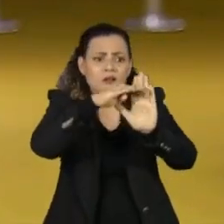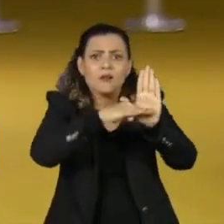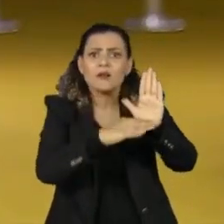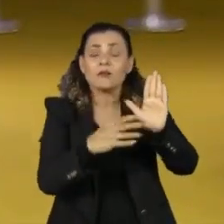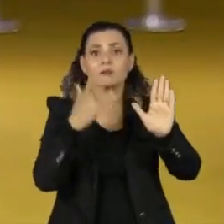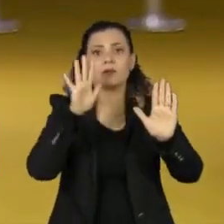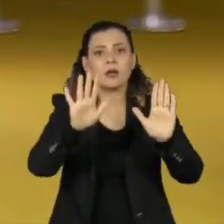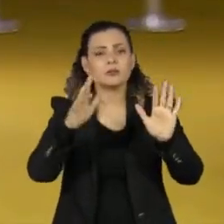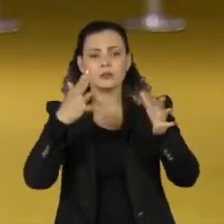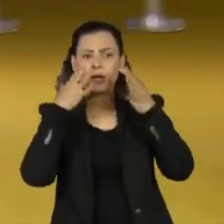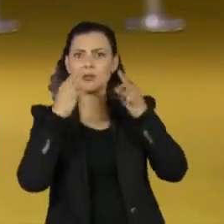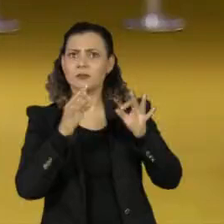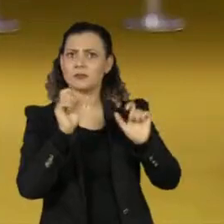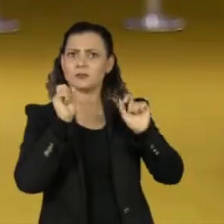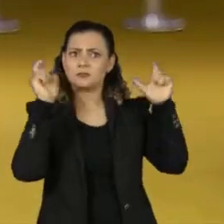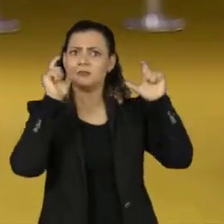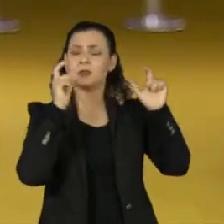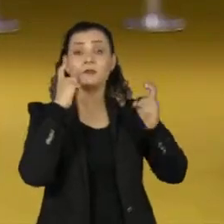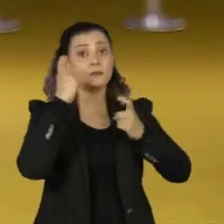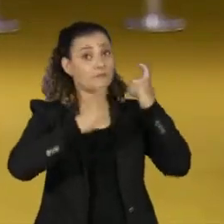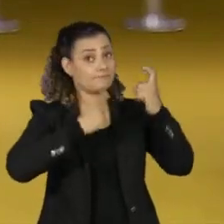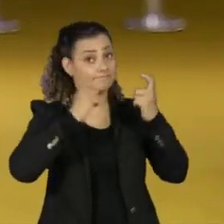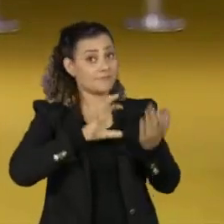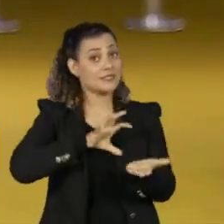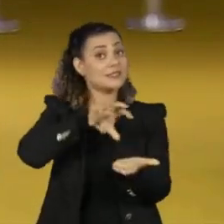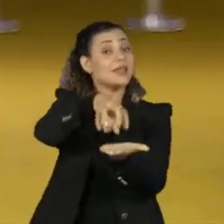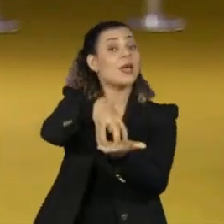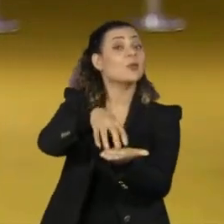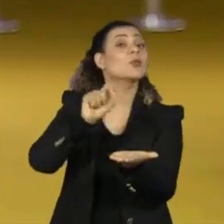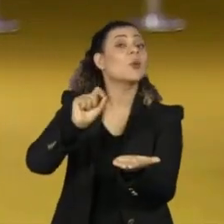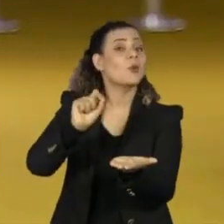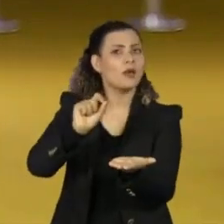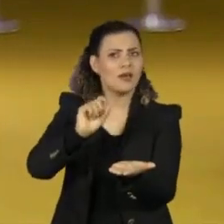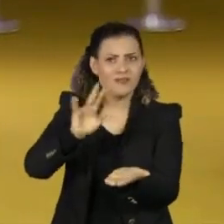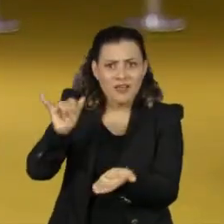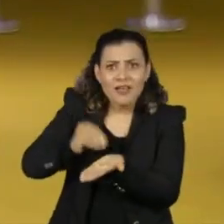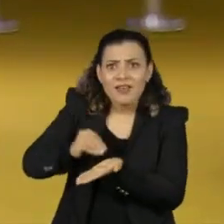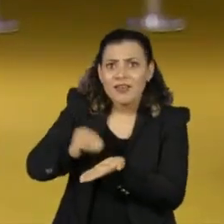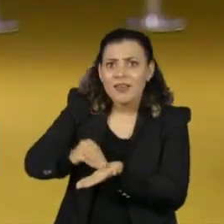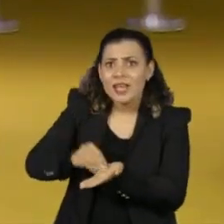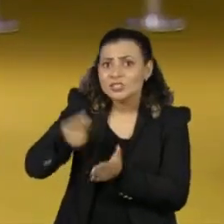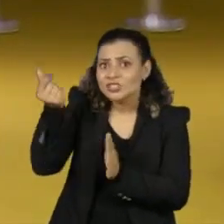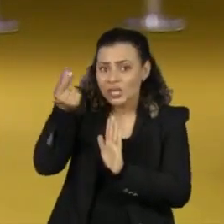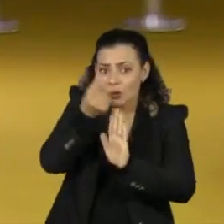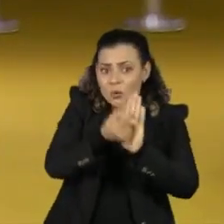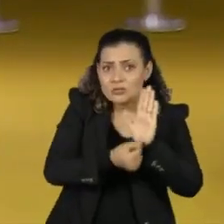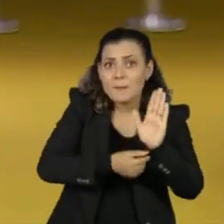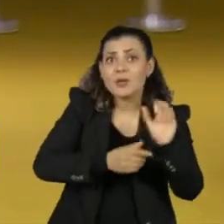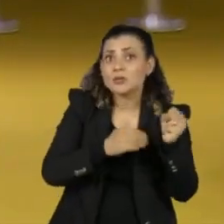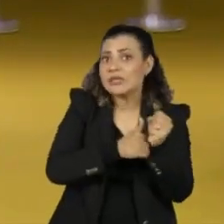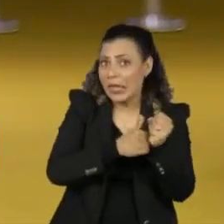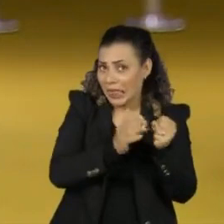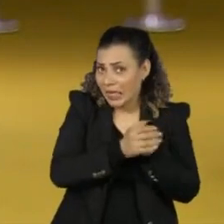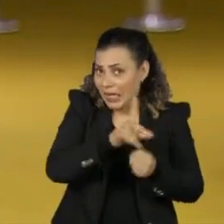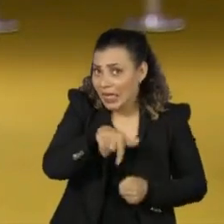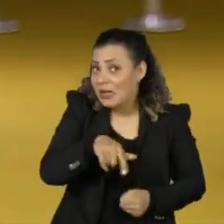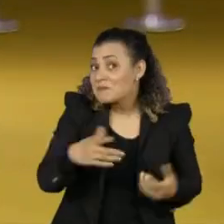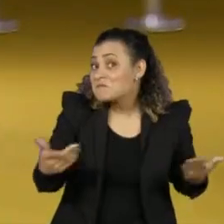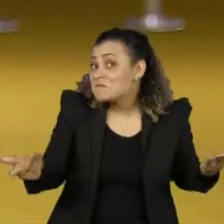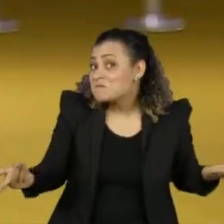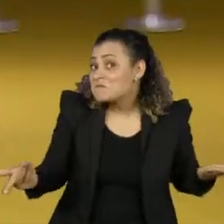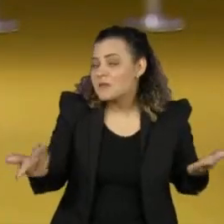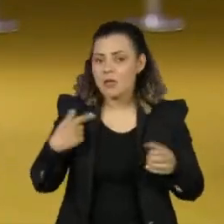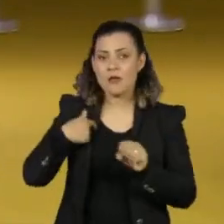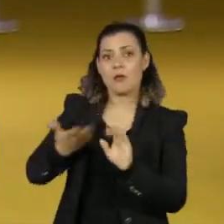alerta. A preocupação dos parlamentares do Centrão é se vai faltar dinheiro para o orçamento secreto. Nos bastidores,